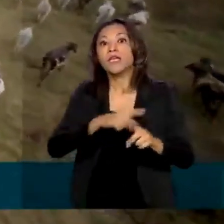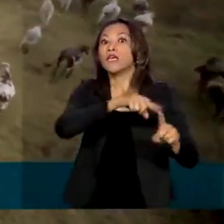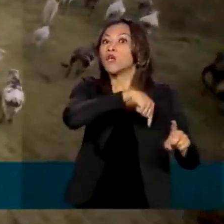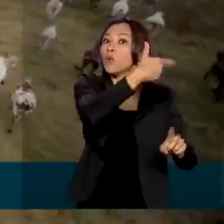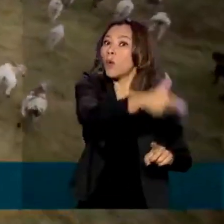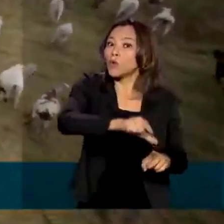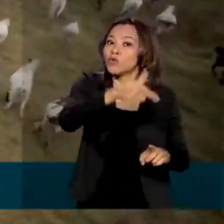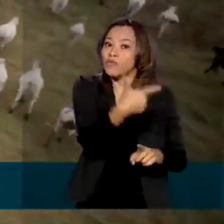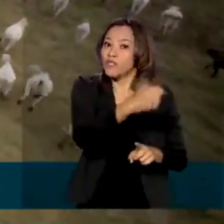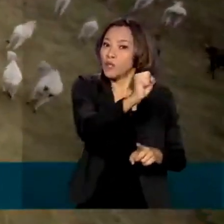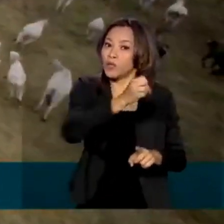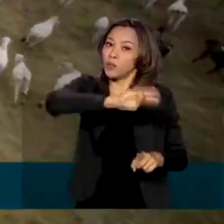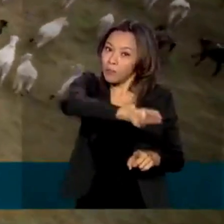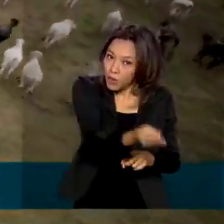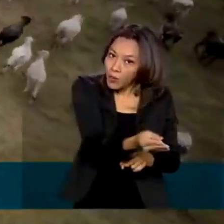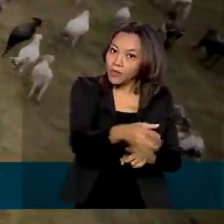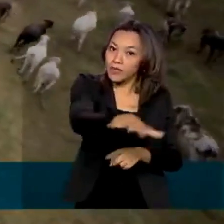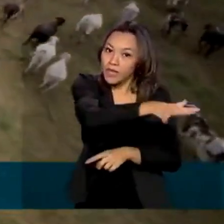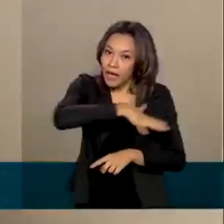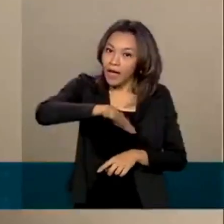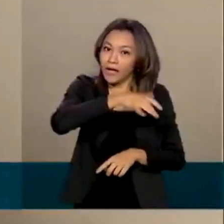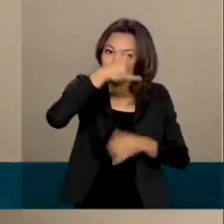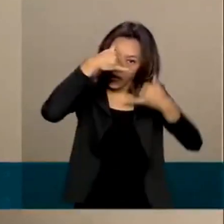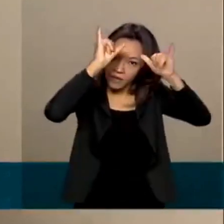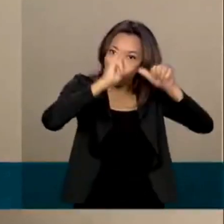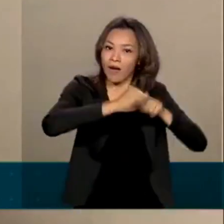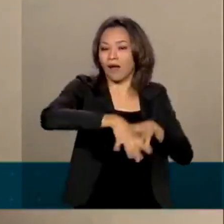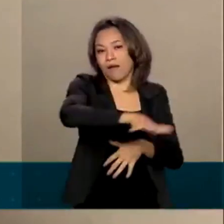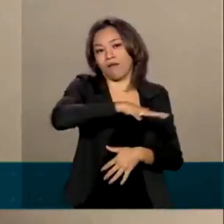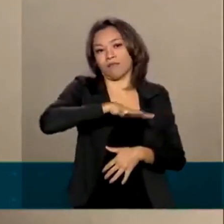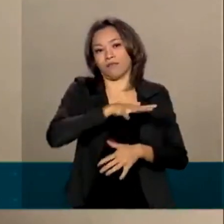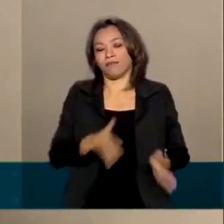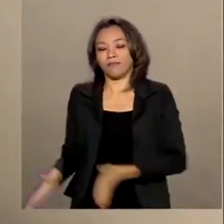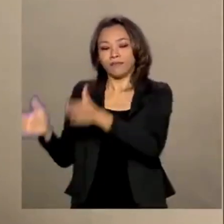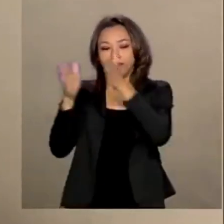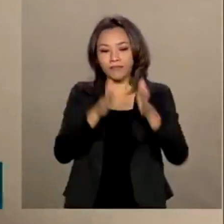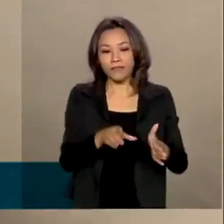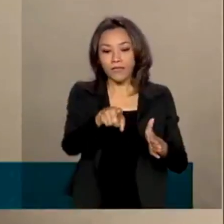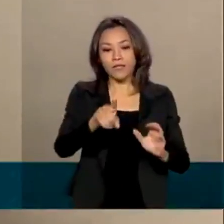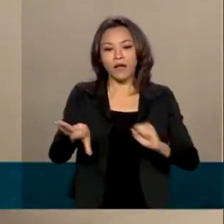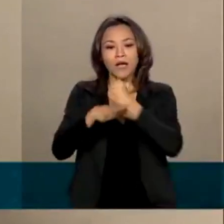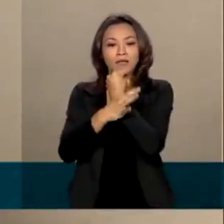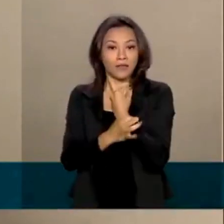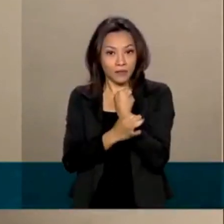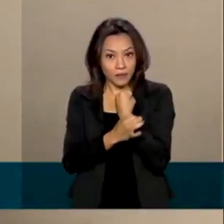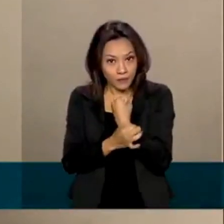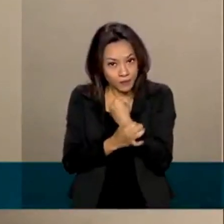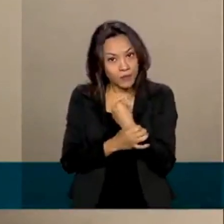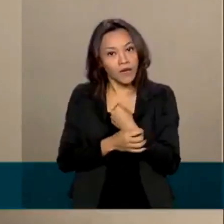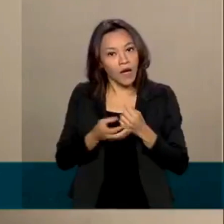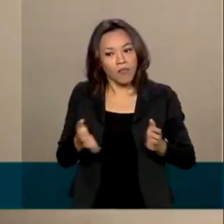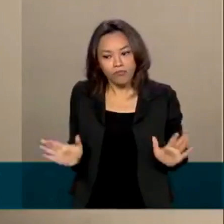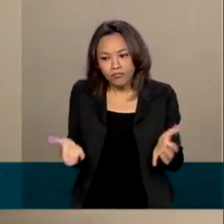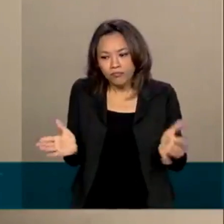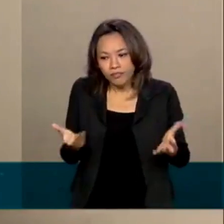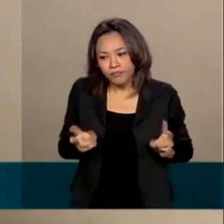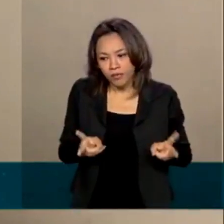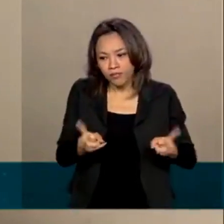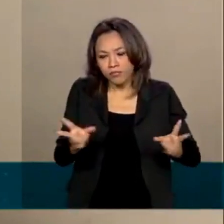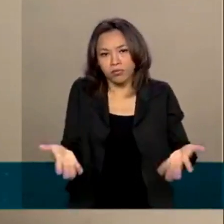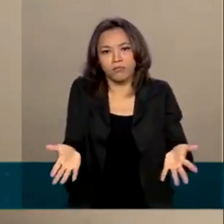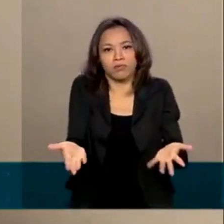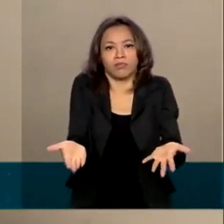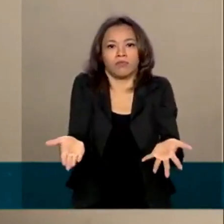28 milhões de hectares onde há pecuária. Garante a estabilidade da produção, o que facilita é a questão econômica,